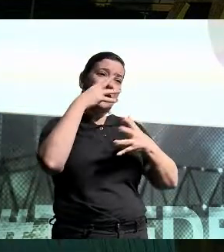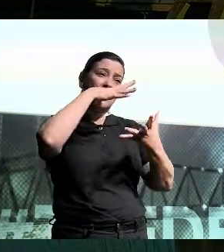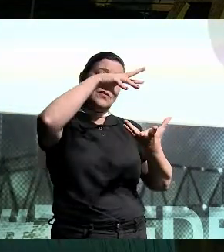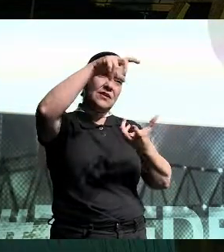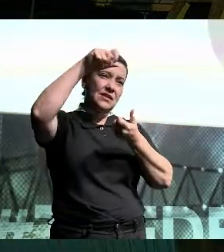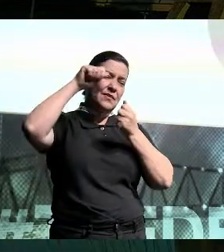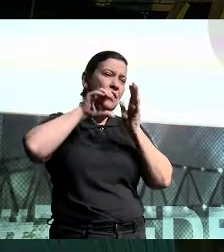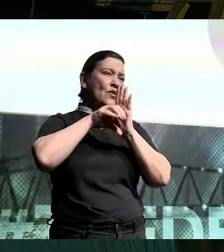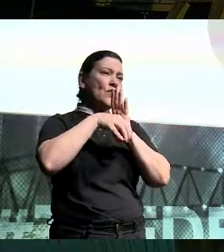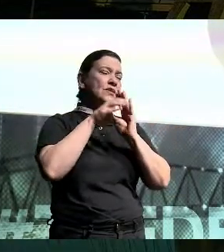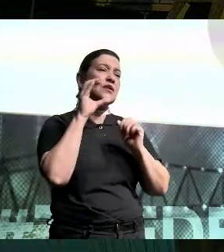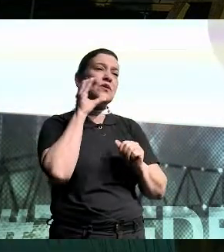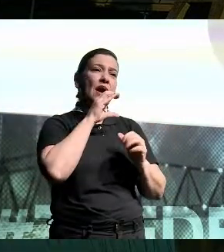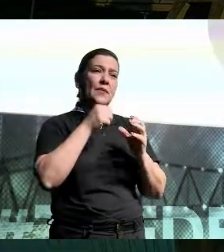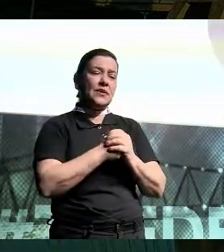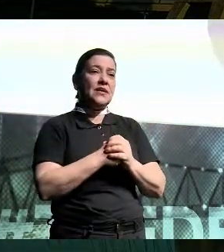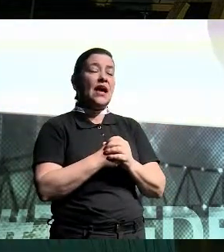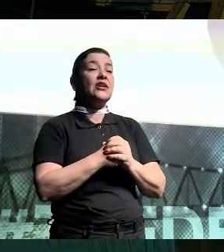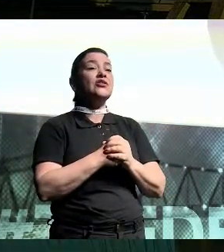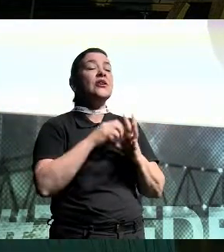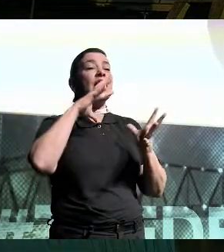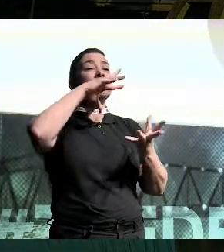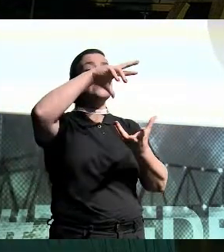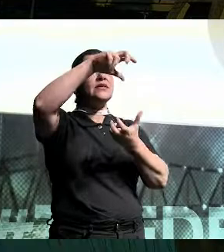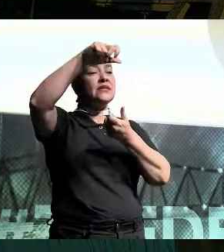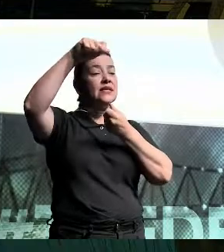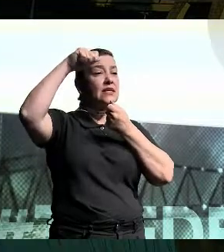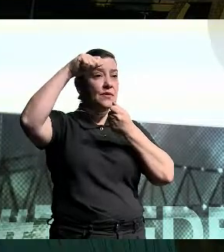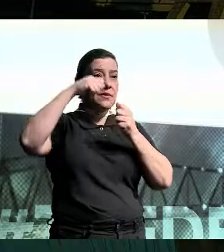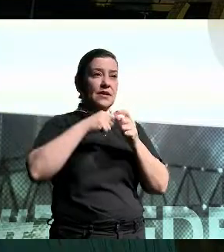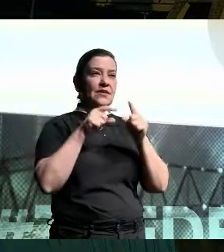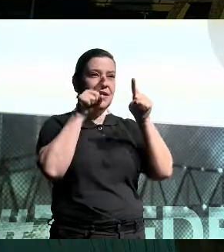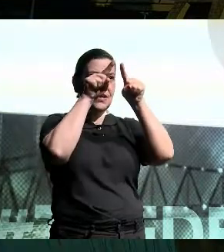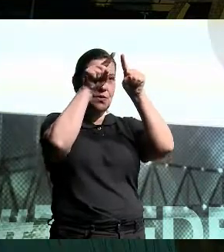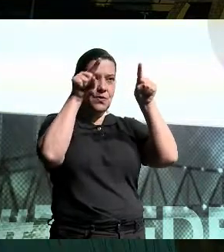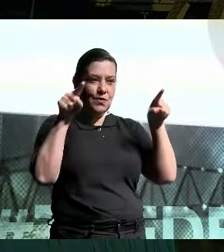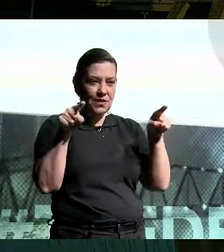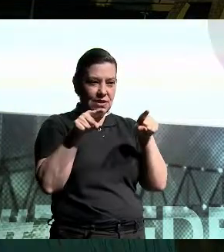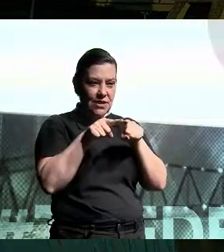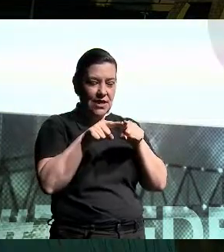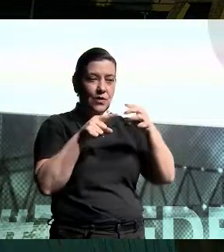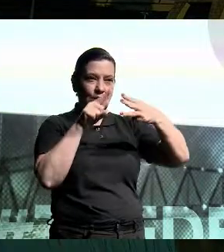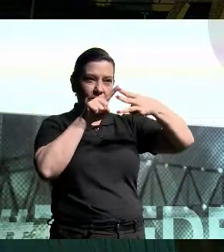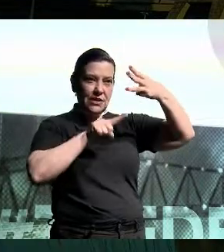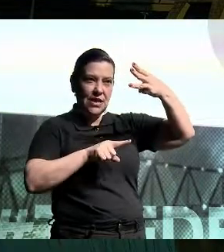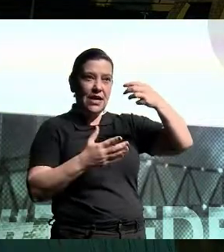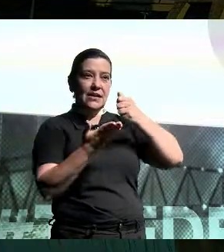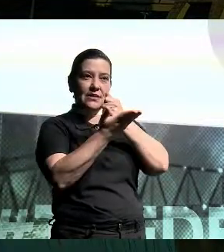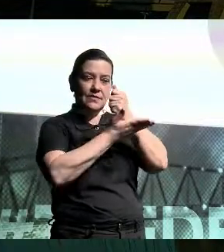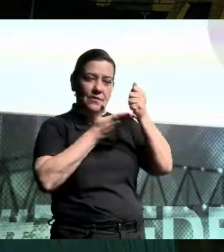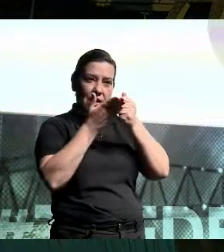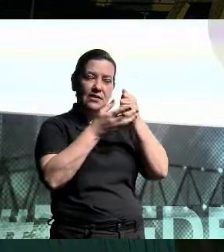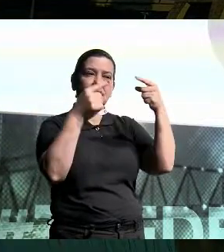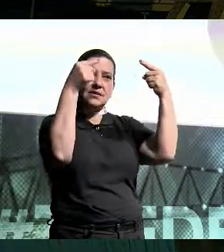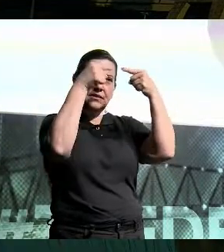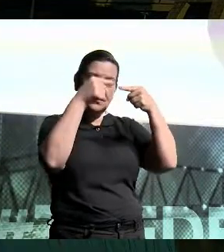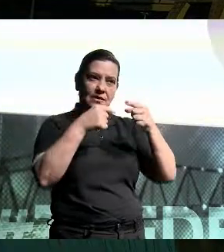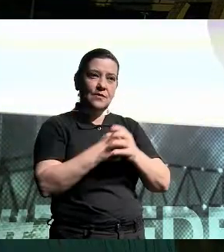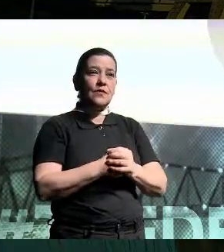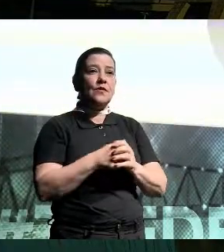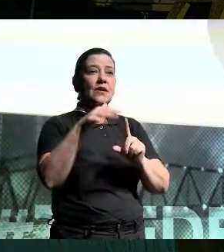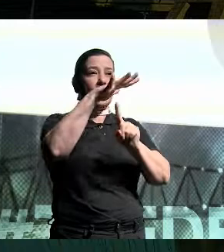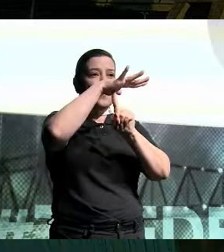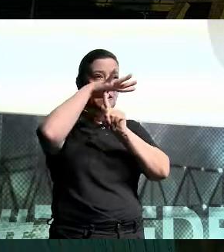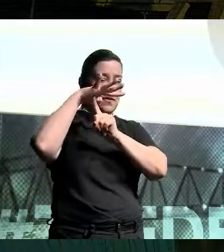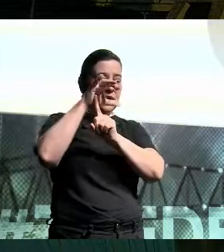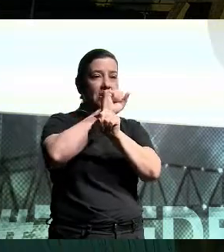rapidinho aqui. O tripé da sustentabilidade é um triângulo, são três pilares, e eles se relacionam. Pilar do ambiental,